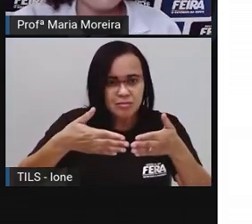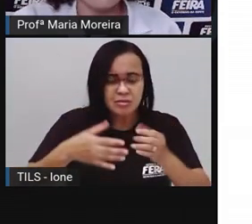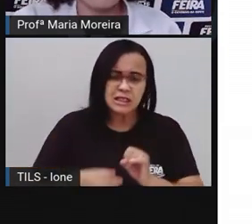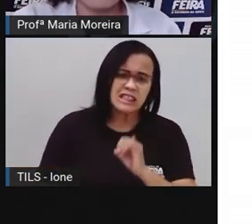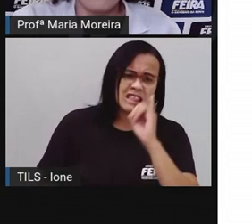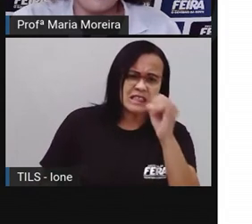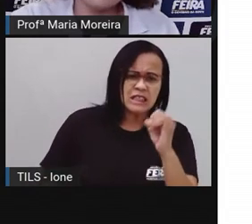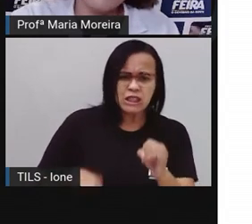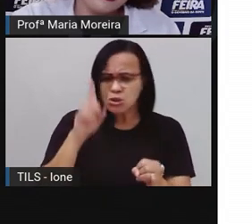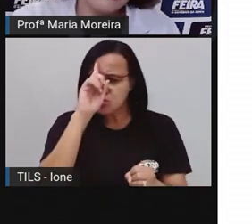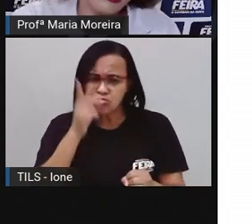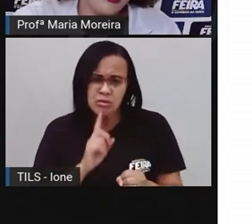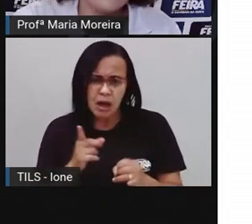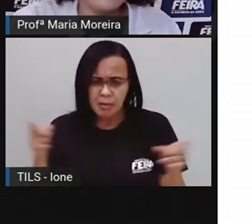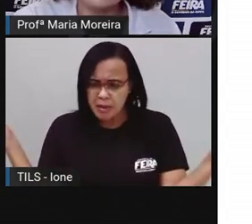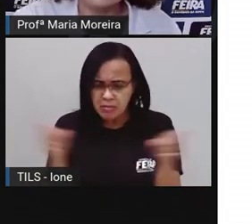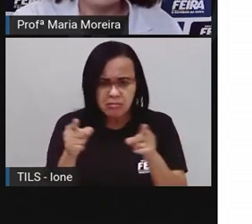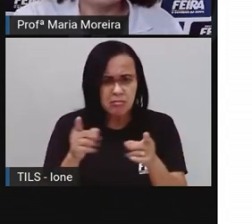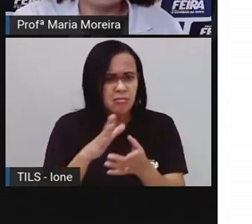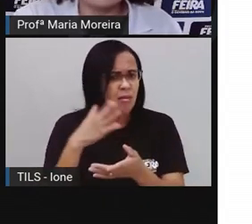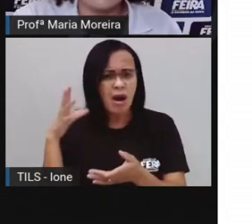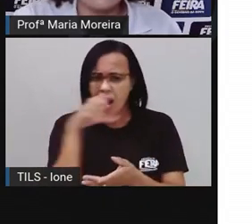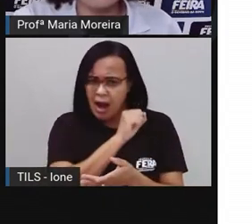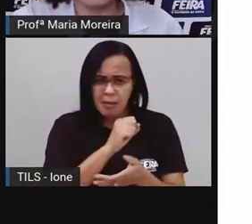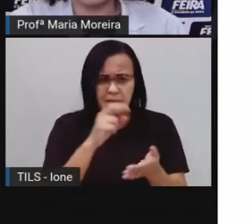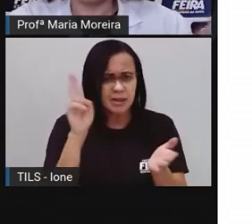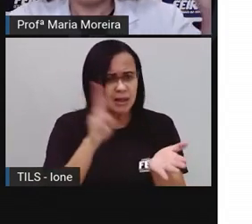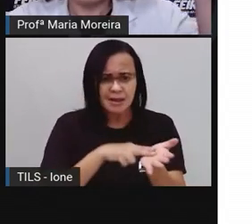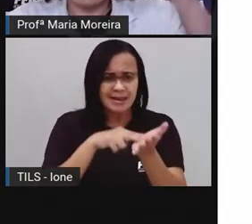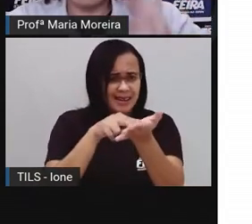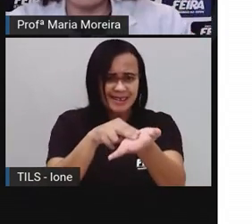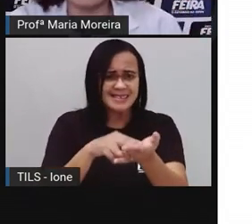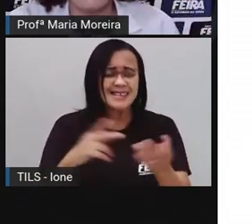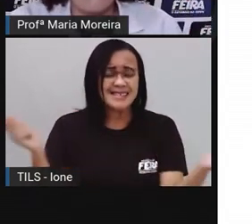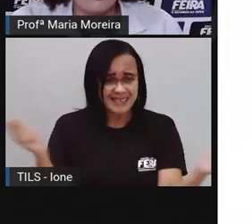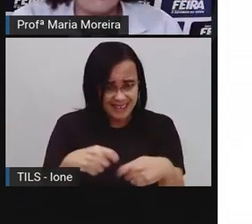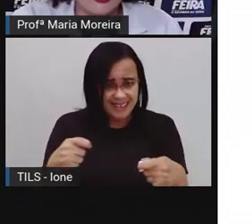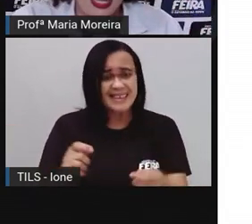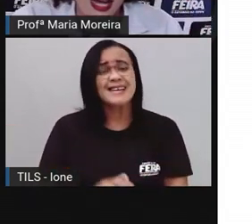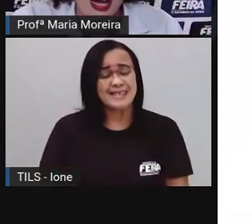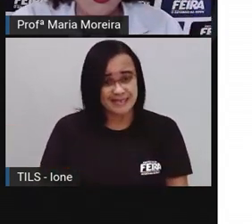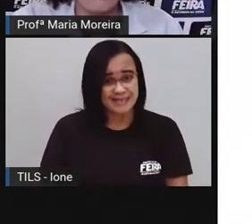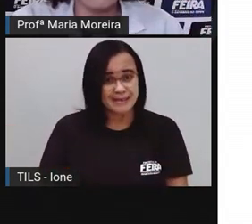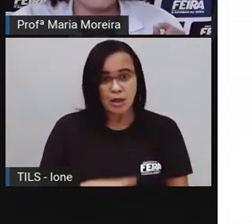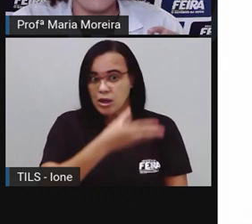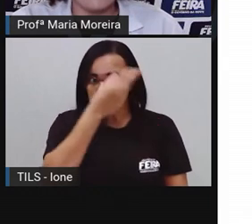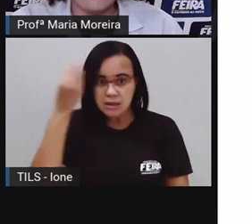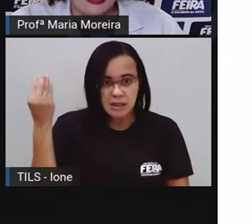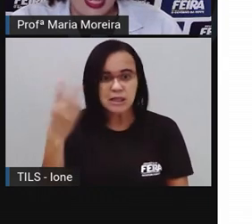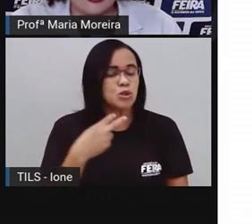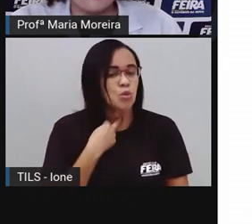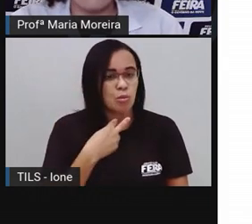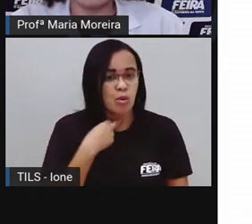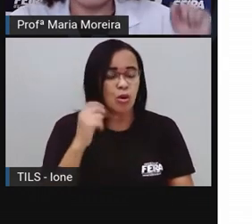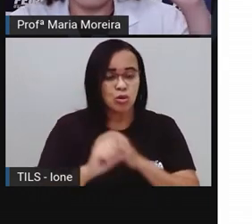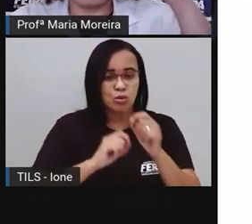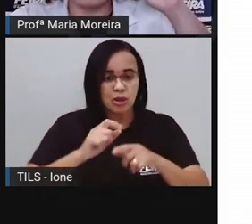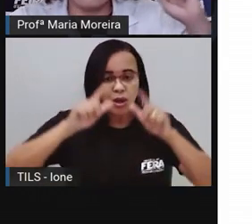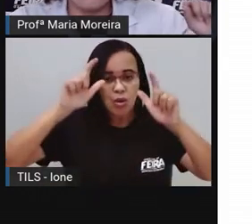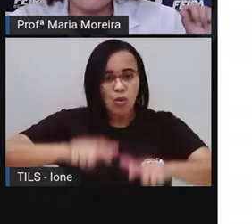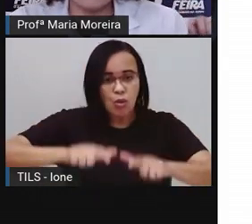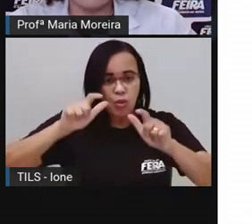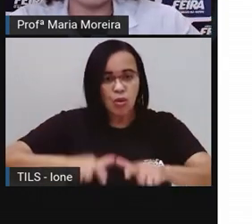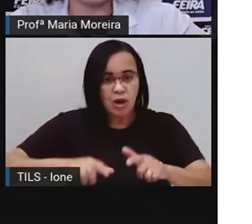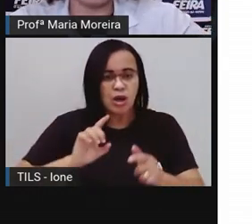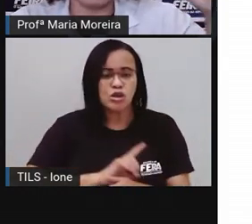curtinha, mas faz a sua carta aí. Não esquecendo o quê? Tem que colocar o local, colocar a data, a